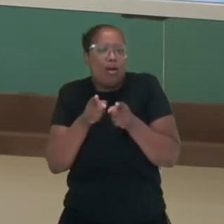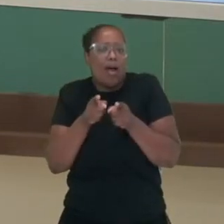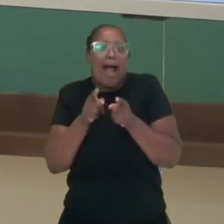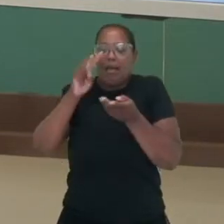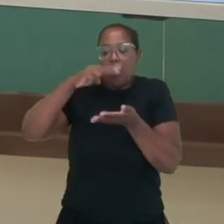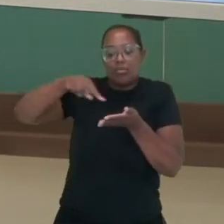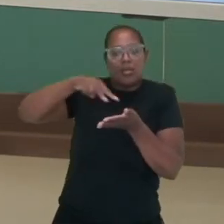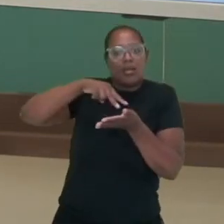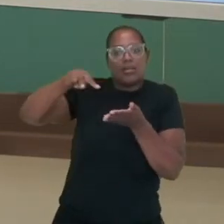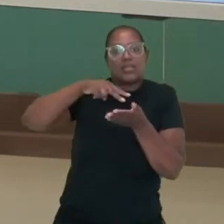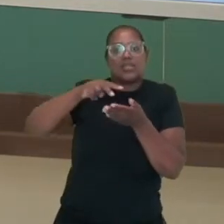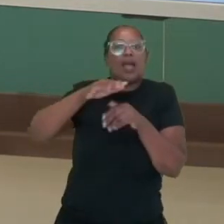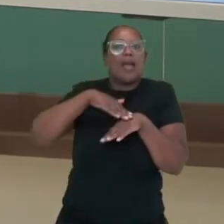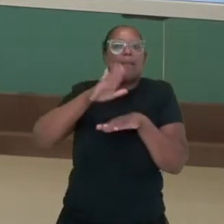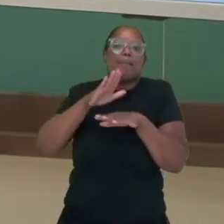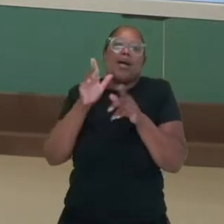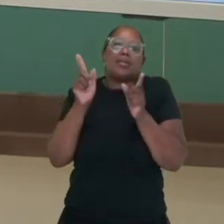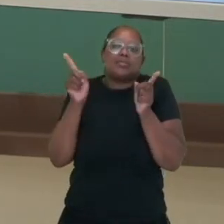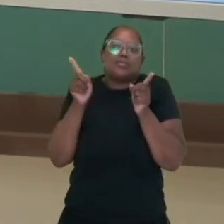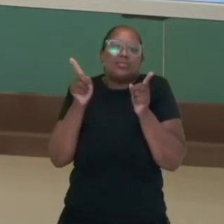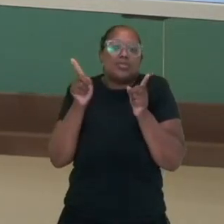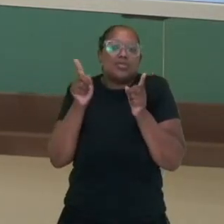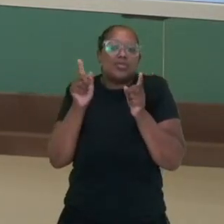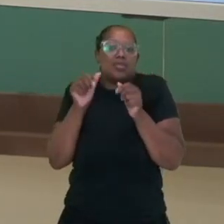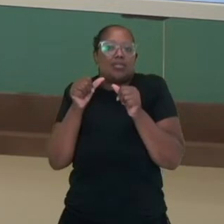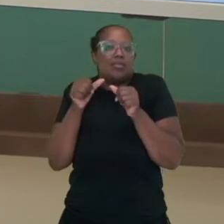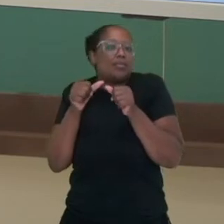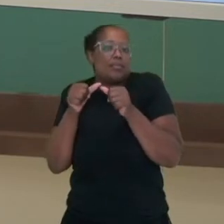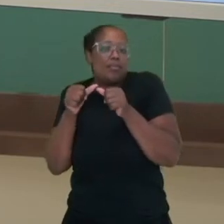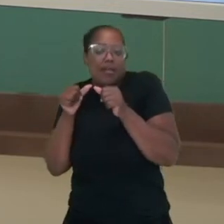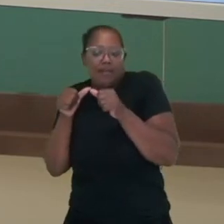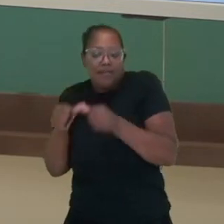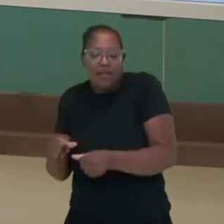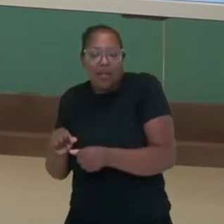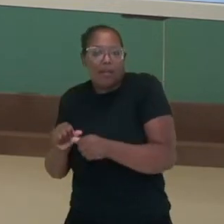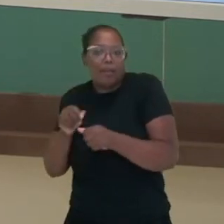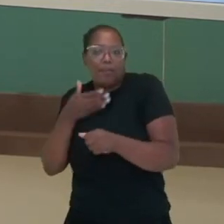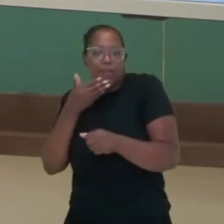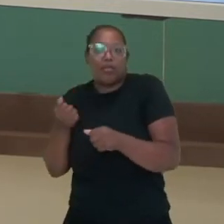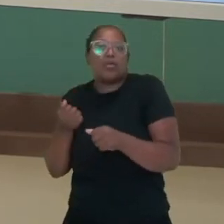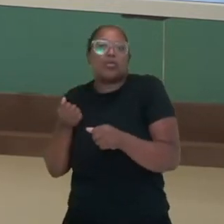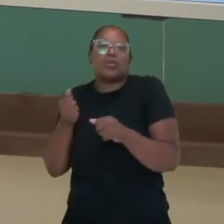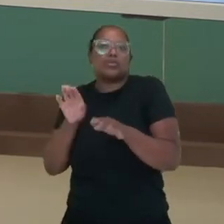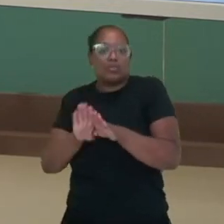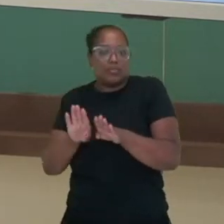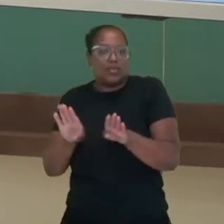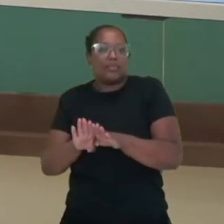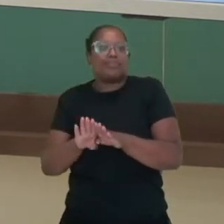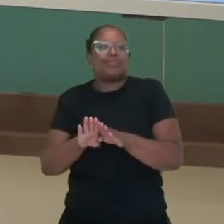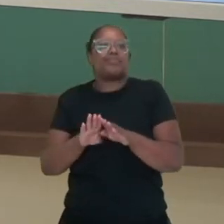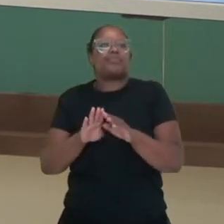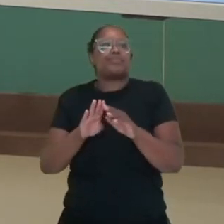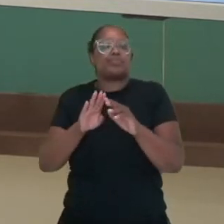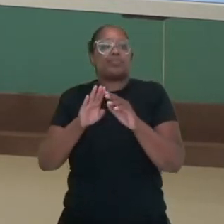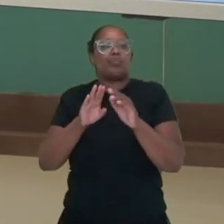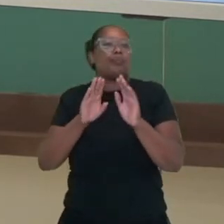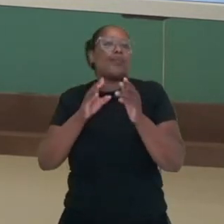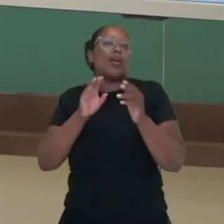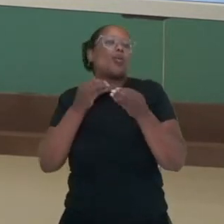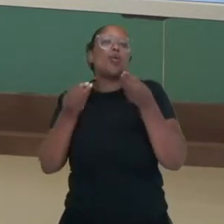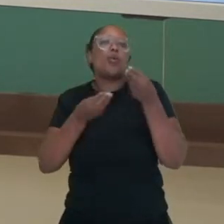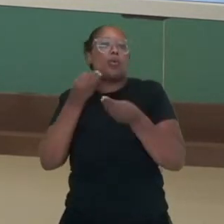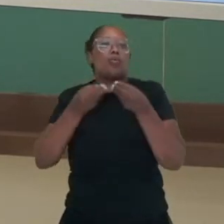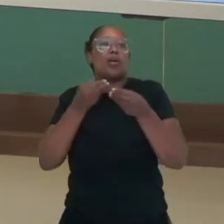tem que ser mais limitada nos seus movimentos, ok? Características dos espaços, então.